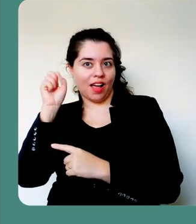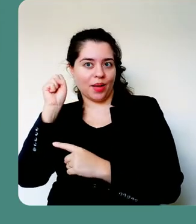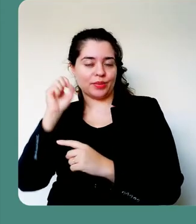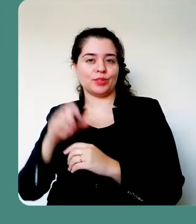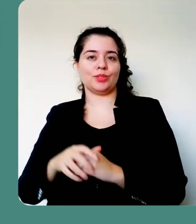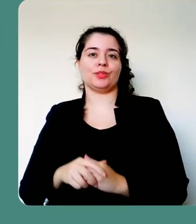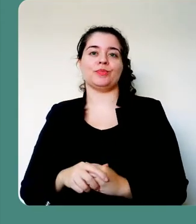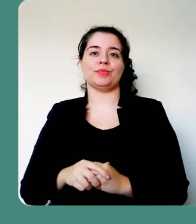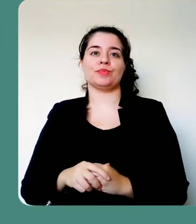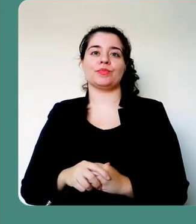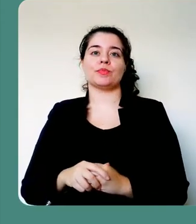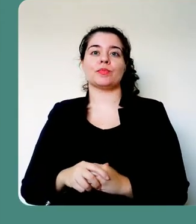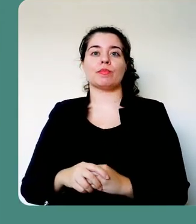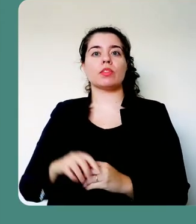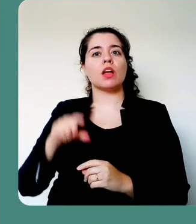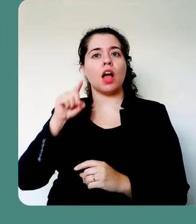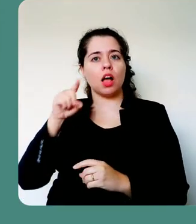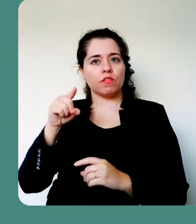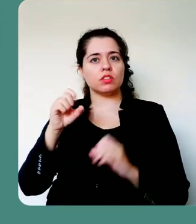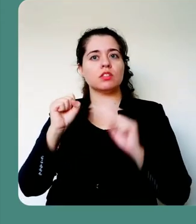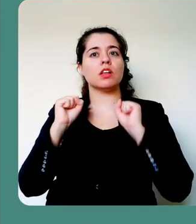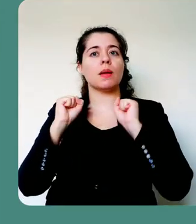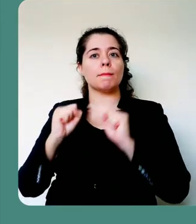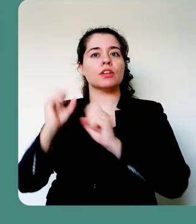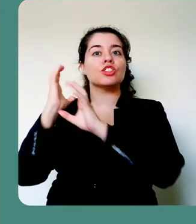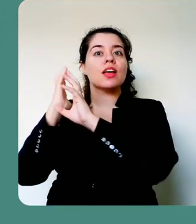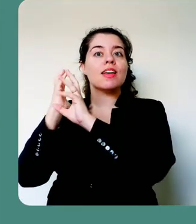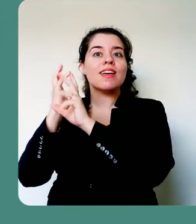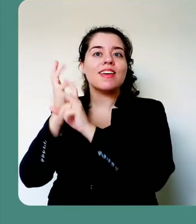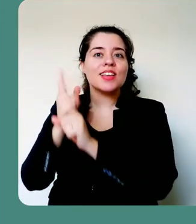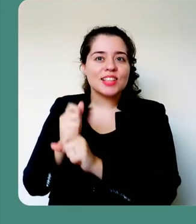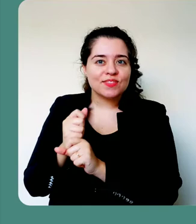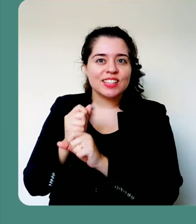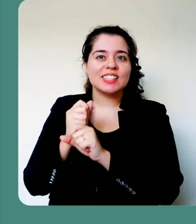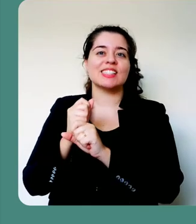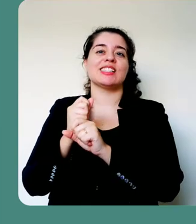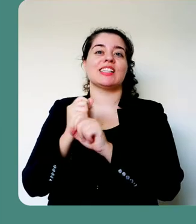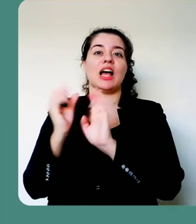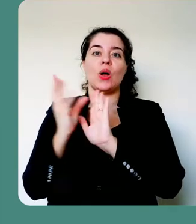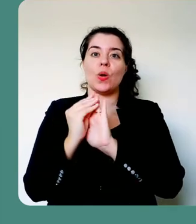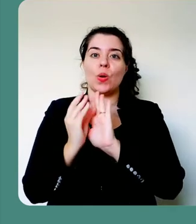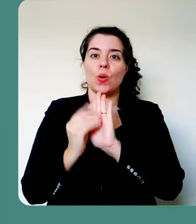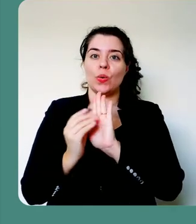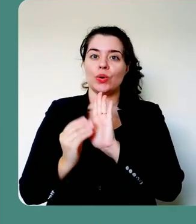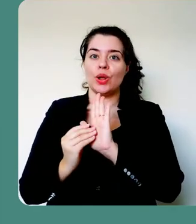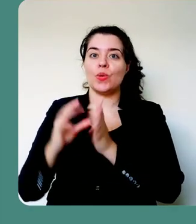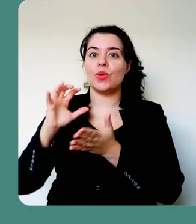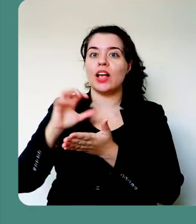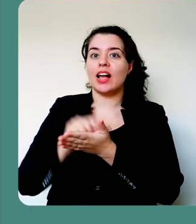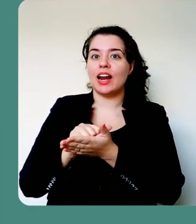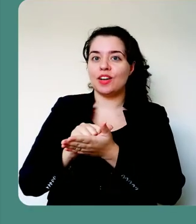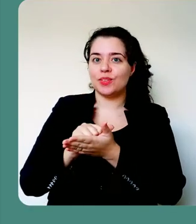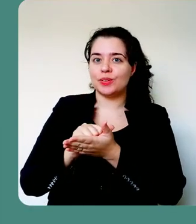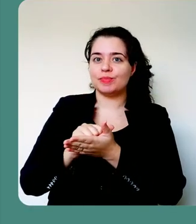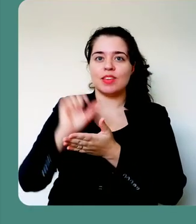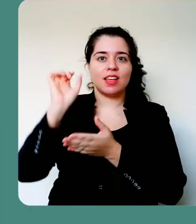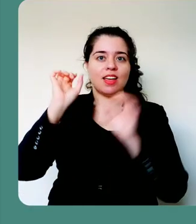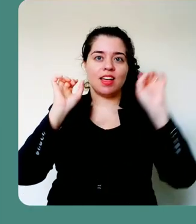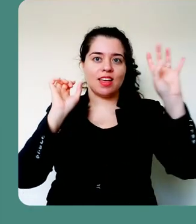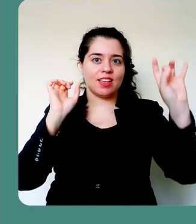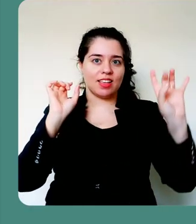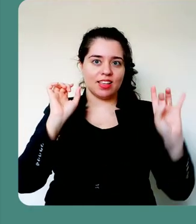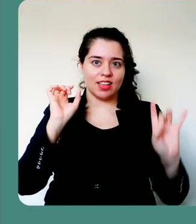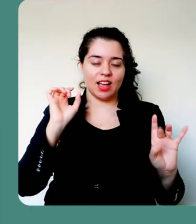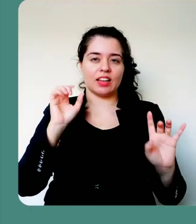onde você pode revisar o conteúdo que foi gravado em cada slide. Note que nos slides que eu não